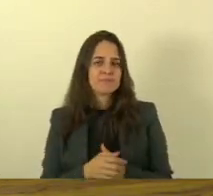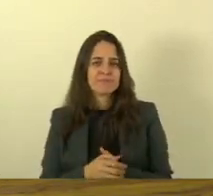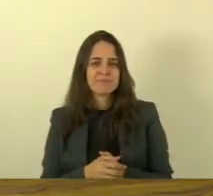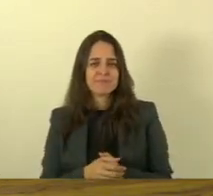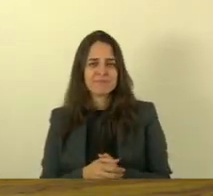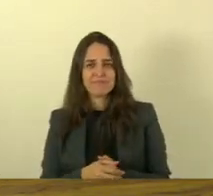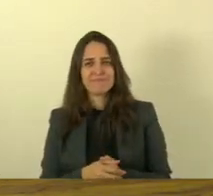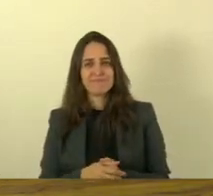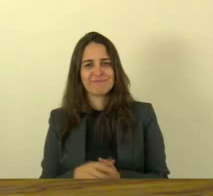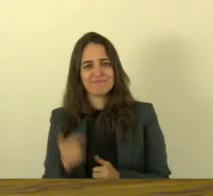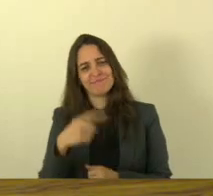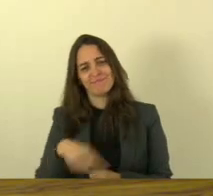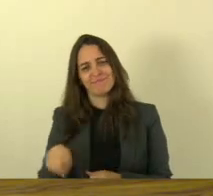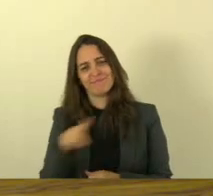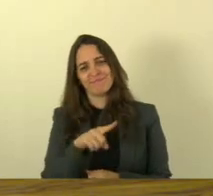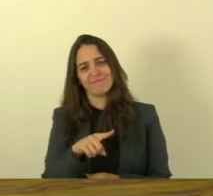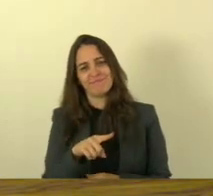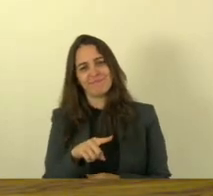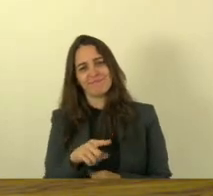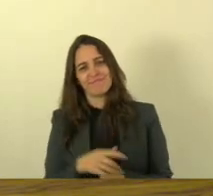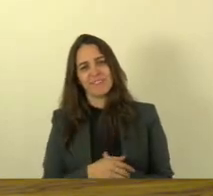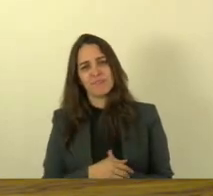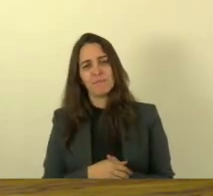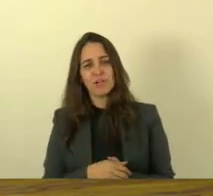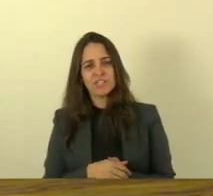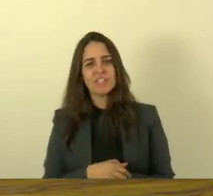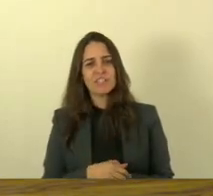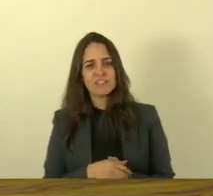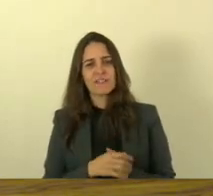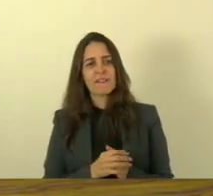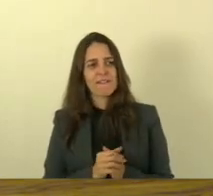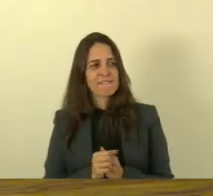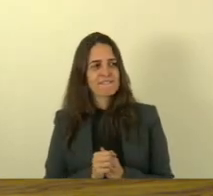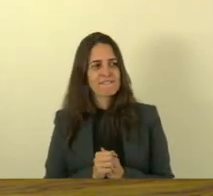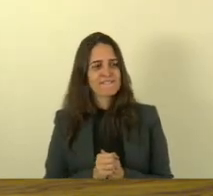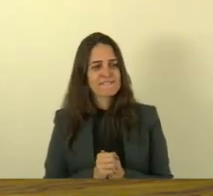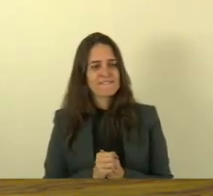que saiu daqui também de nossa terra como